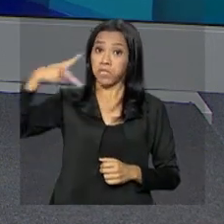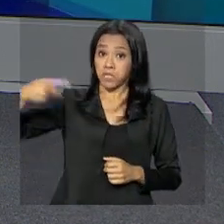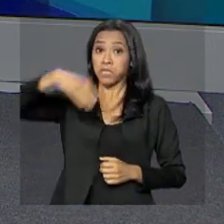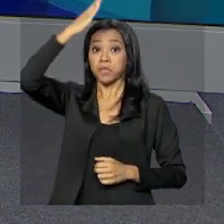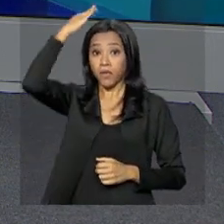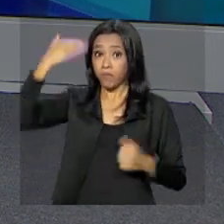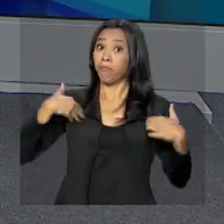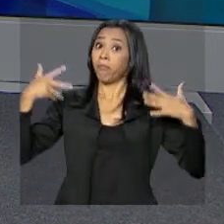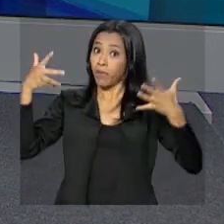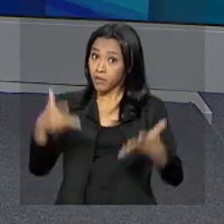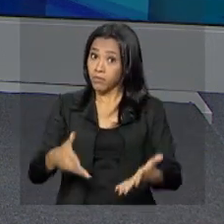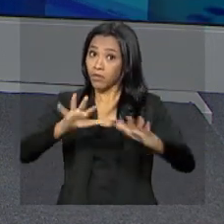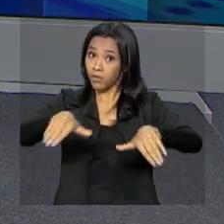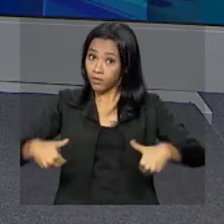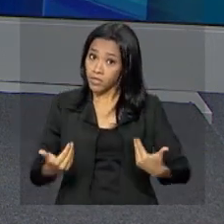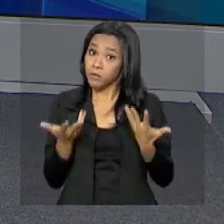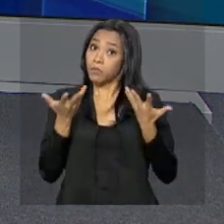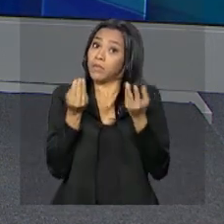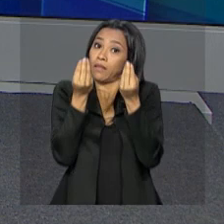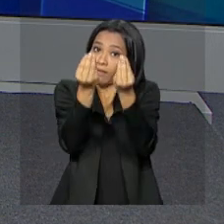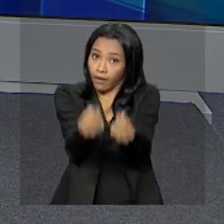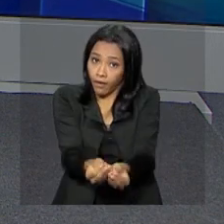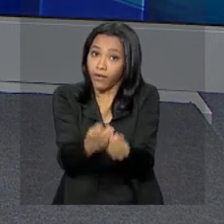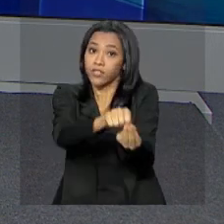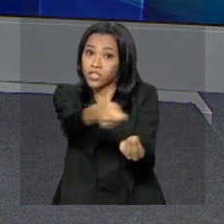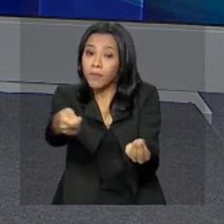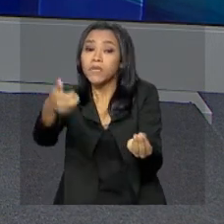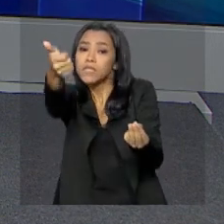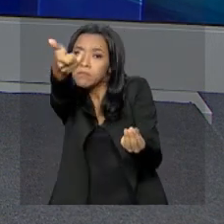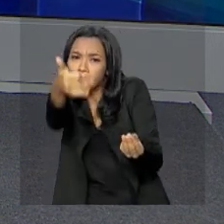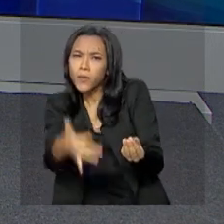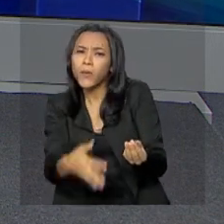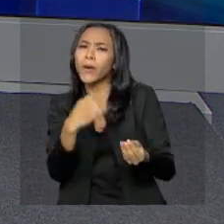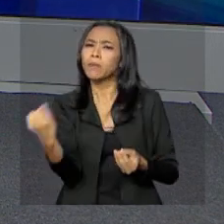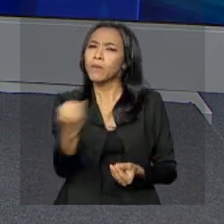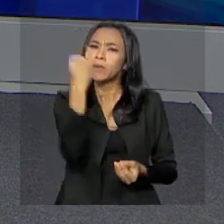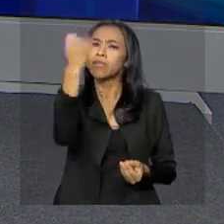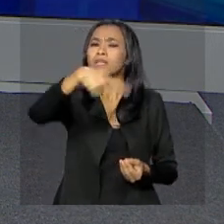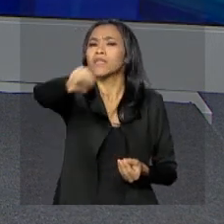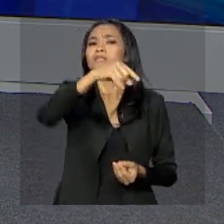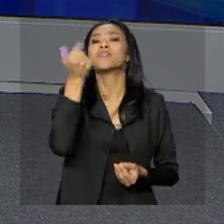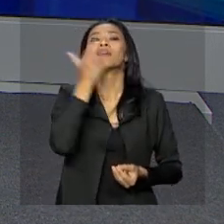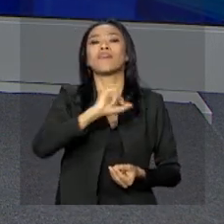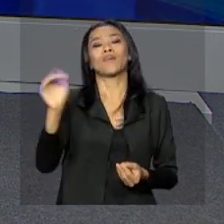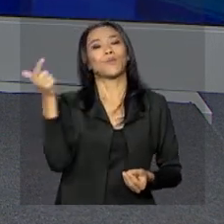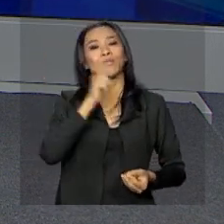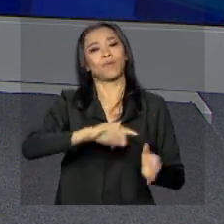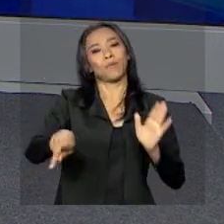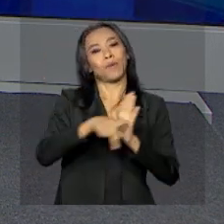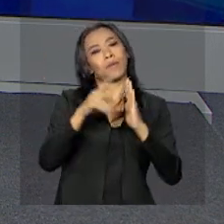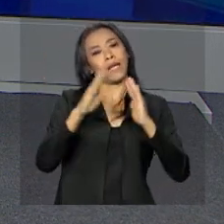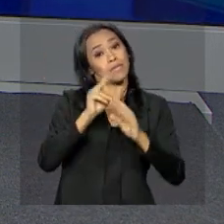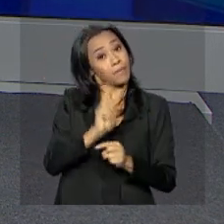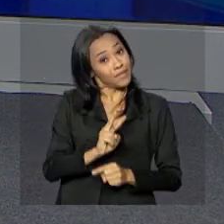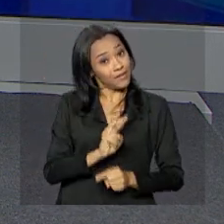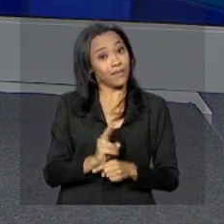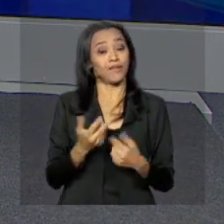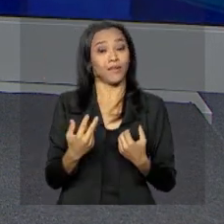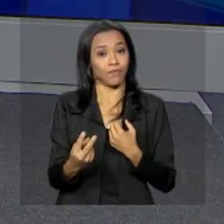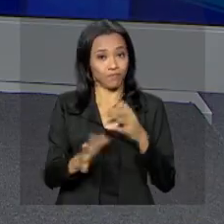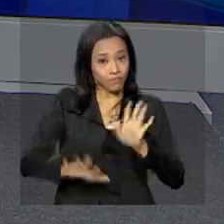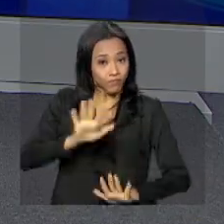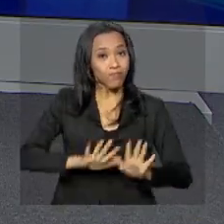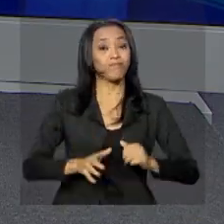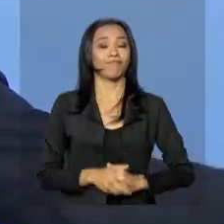Temer participou da cerimônia de entrega e falou sobre a importância dos beneficiados pelo programa manterem os imóveis.